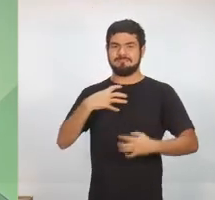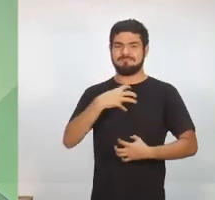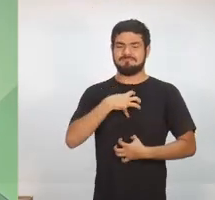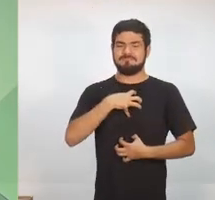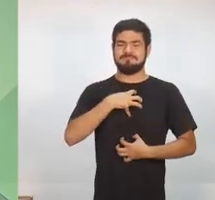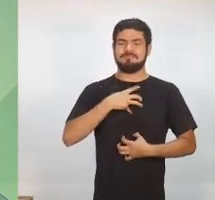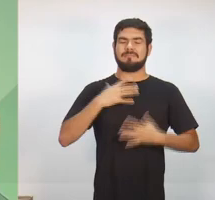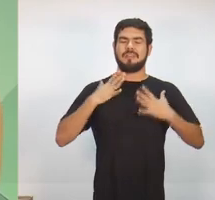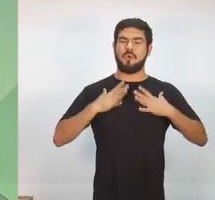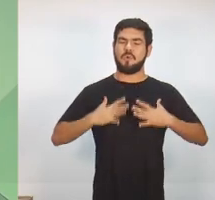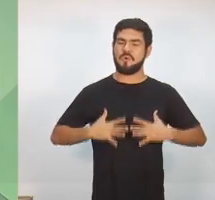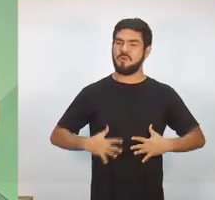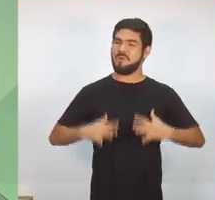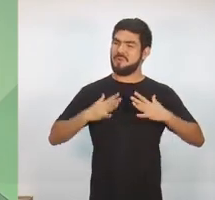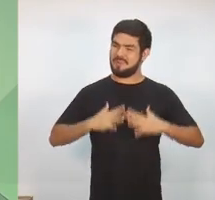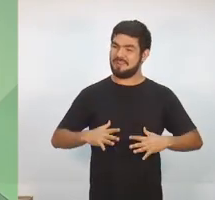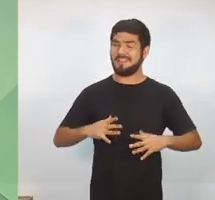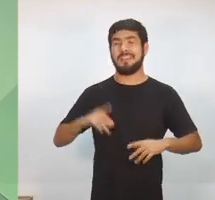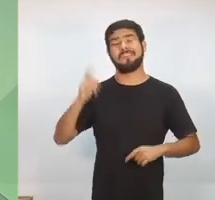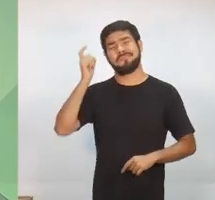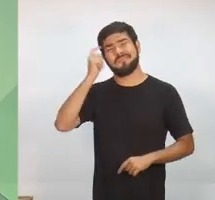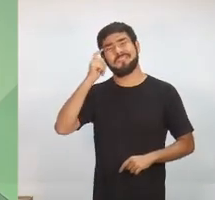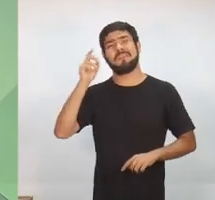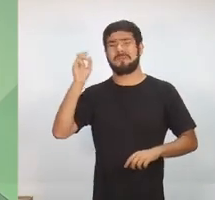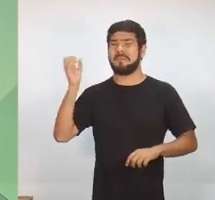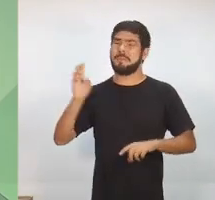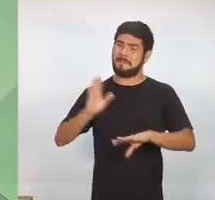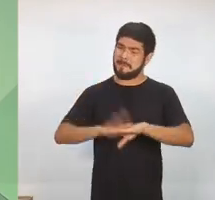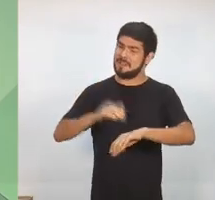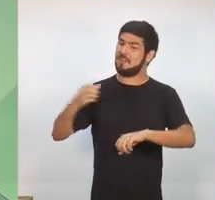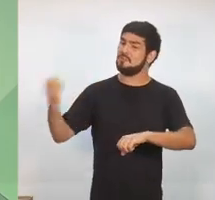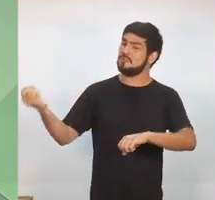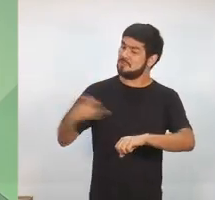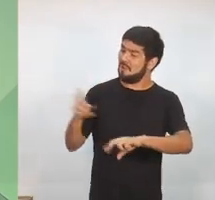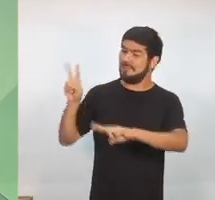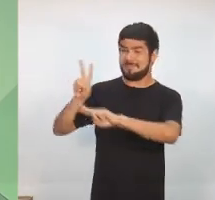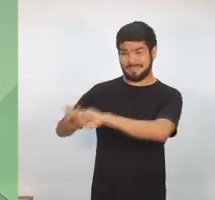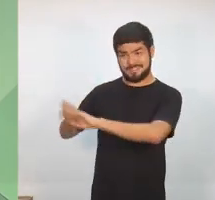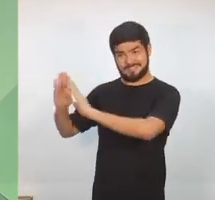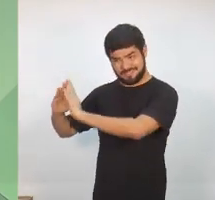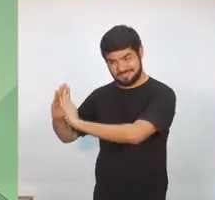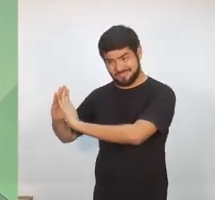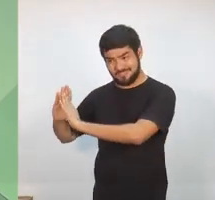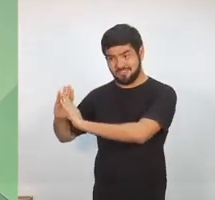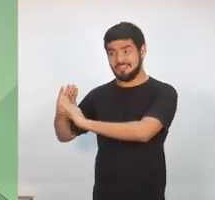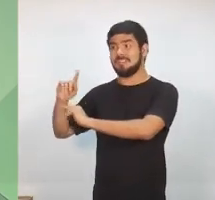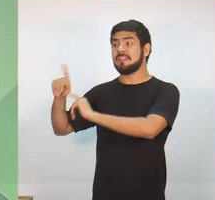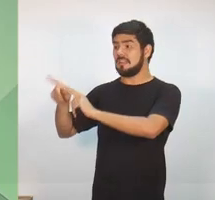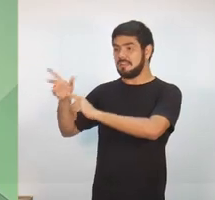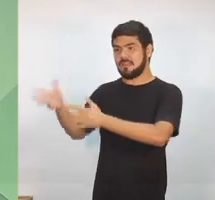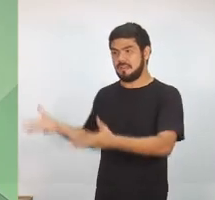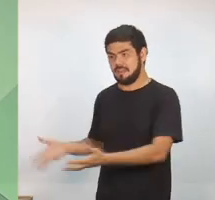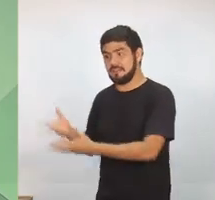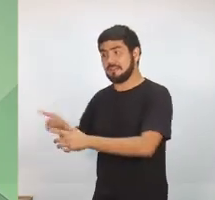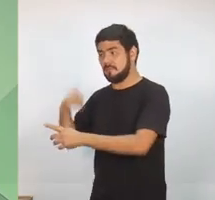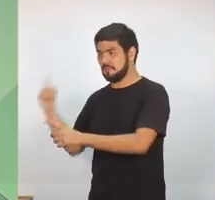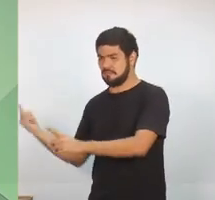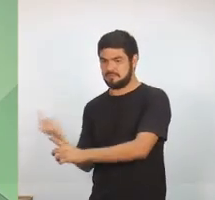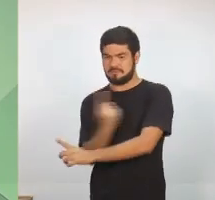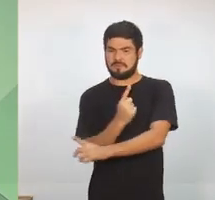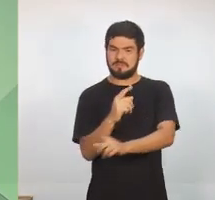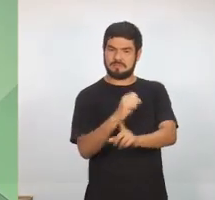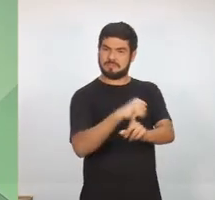nova forma, um sistema prisional que favoreça a reintegração social dessas pessoas.